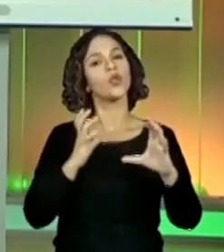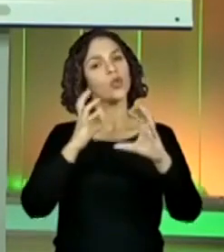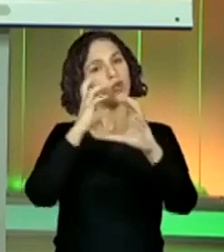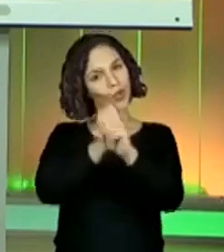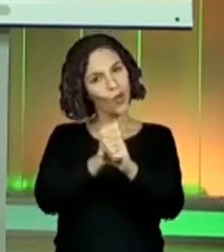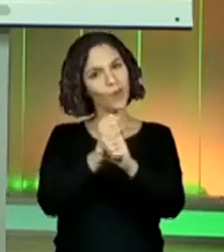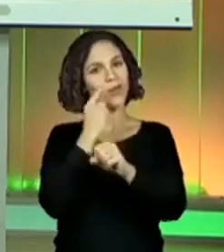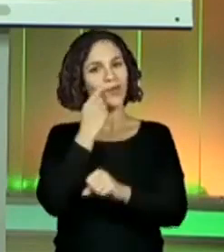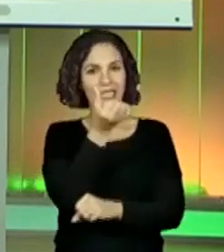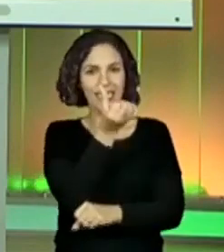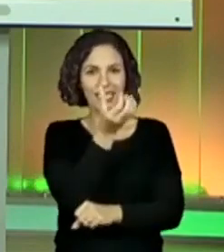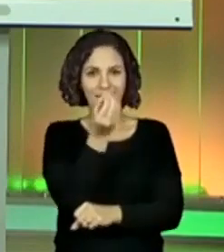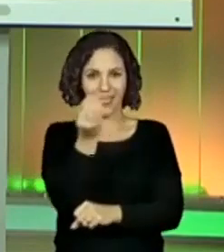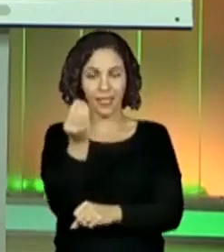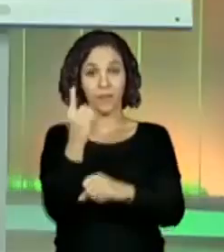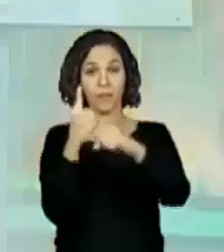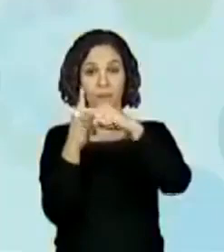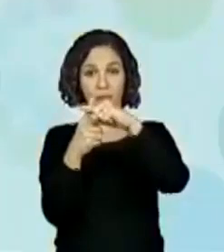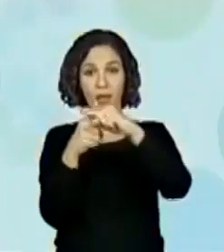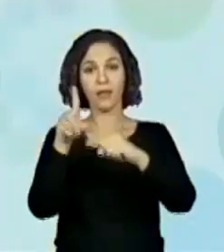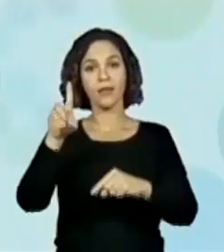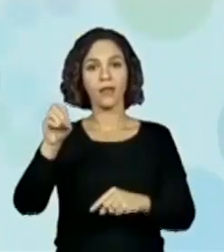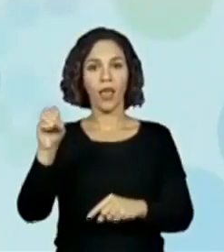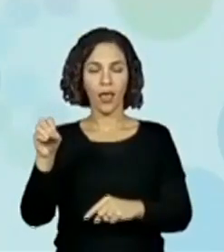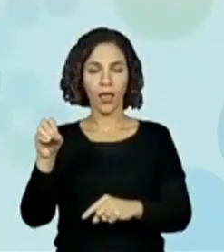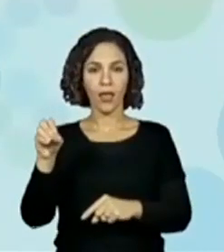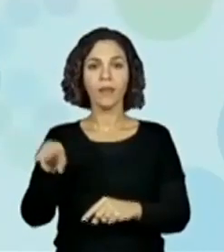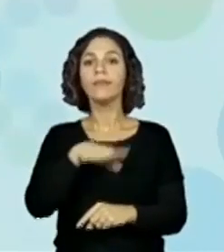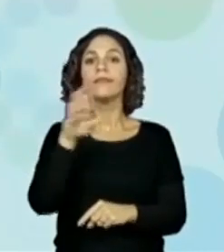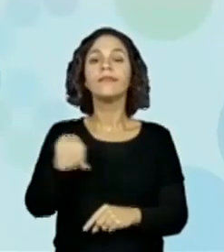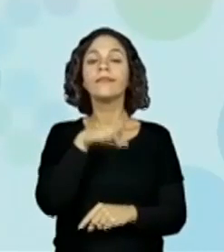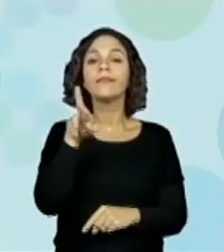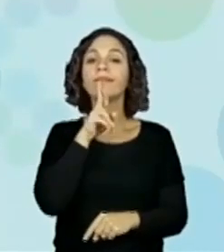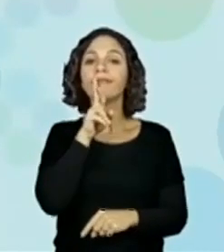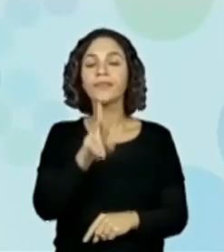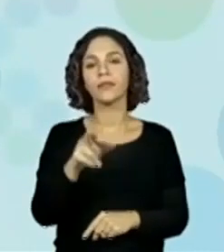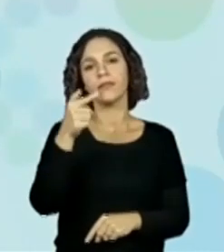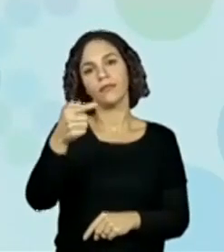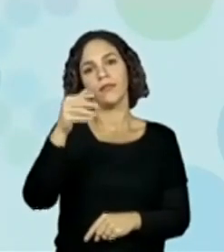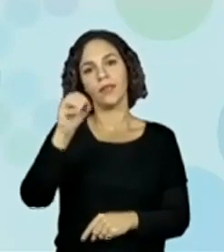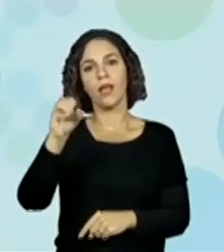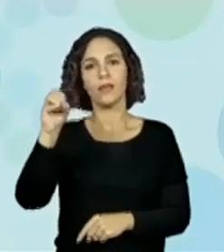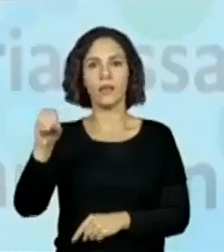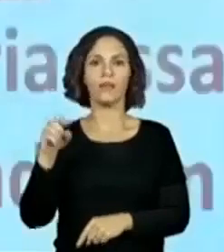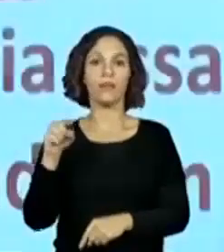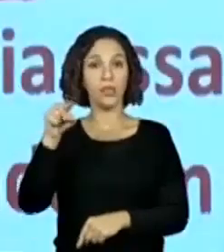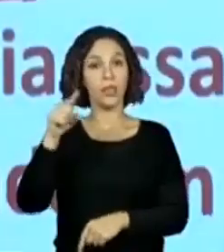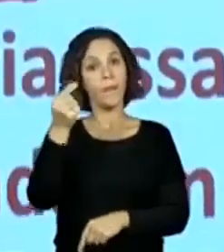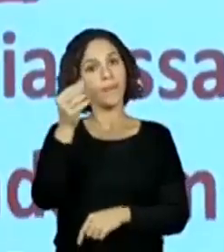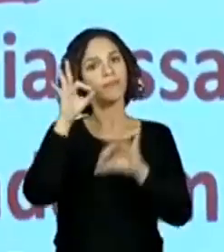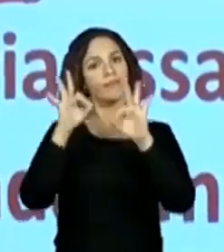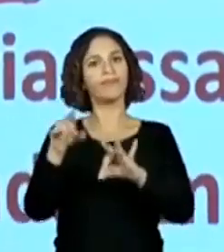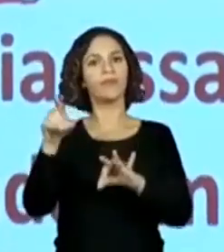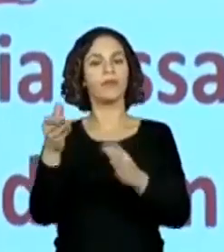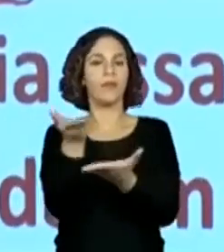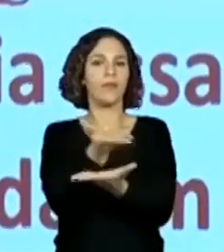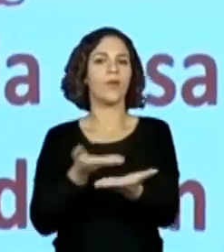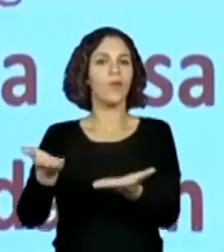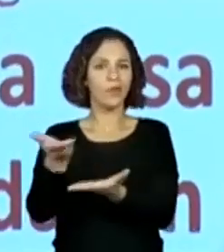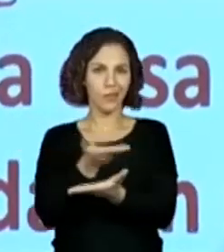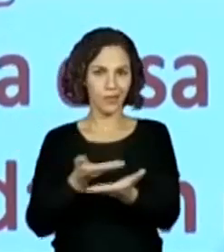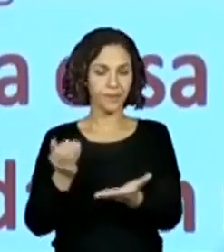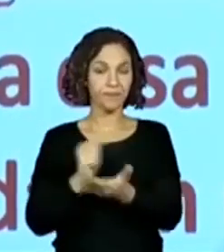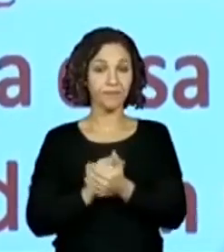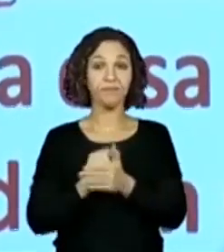os 600 reais mais os 100 e ao todo vai dar 700, né? Vamos lá. Em